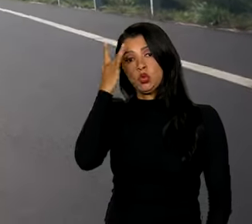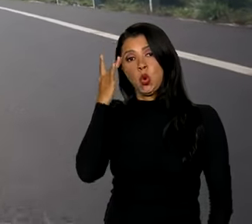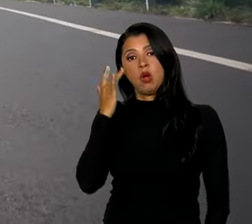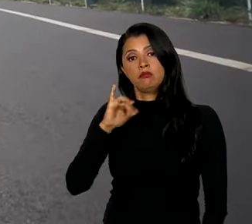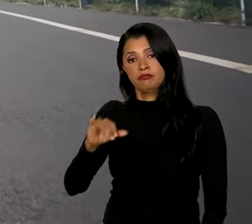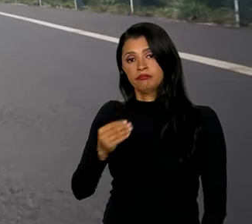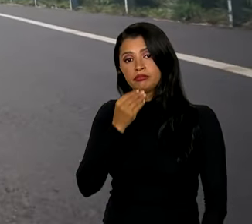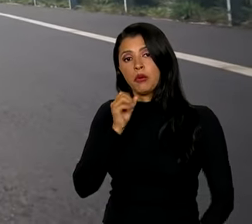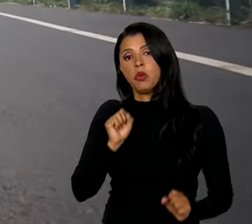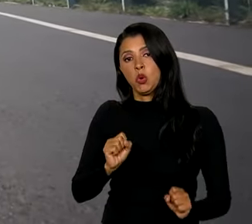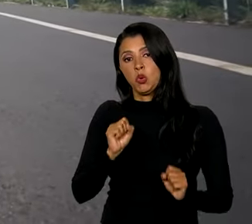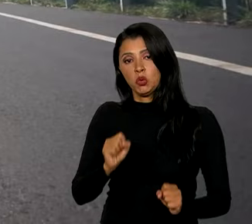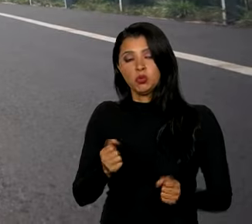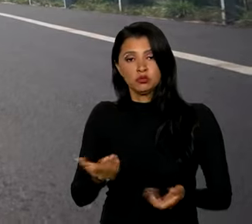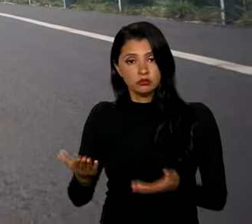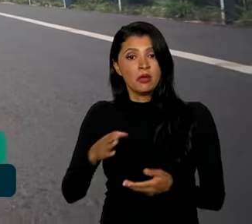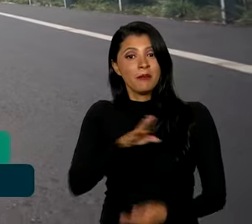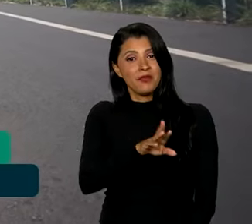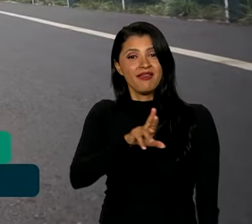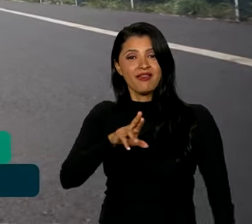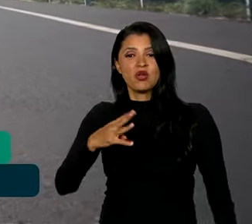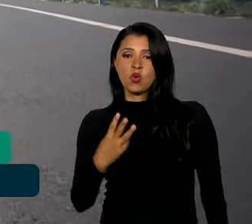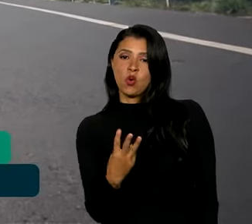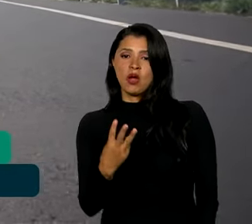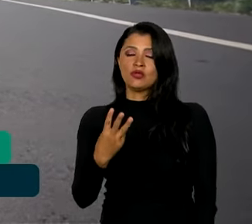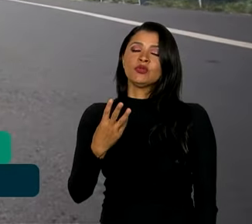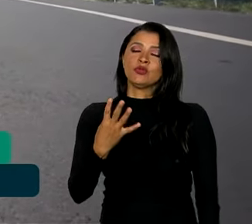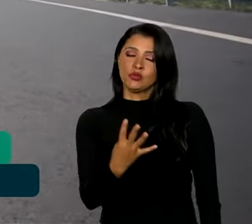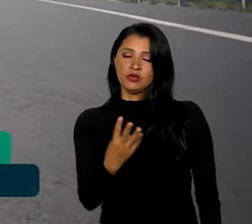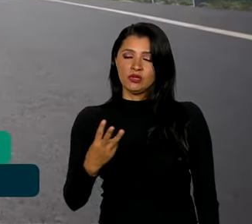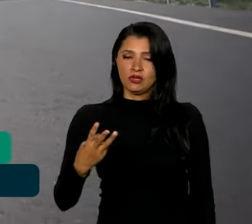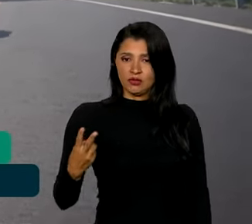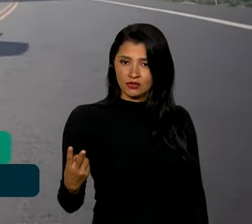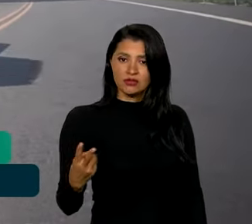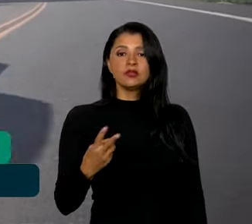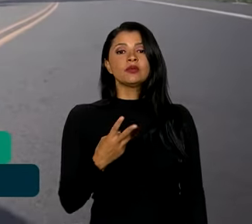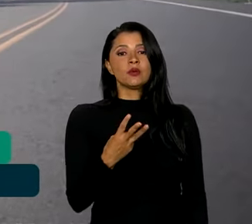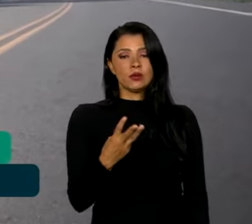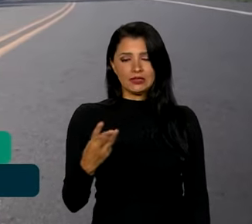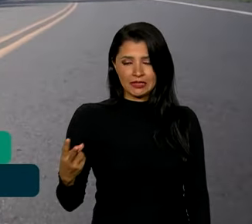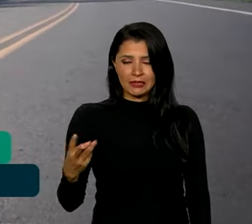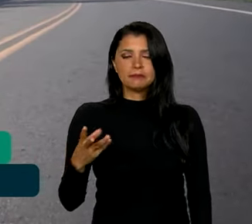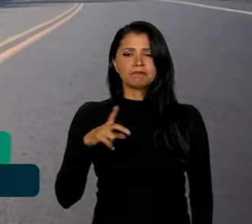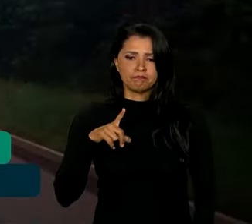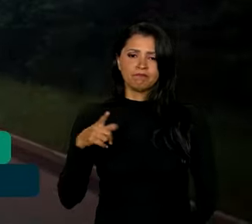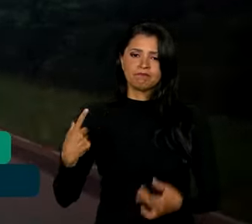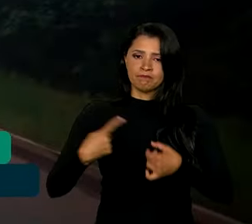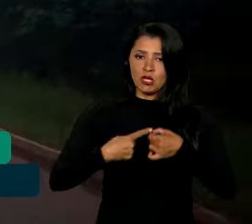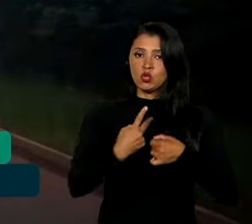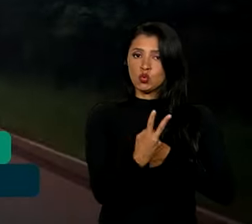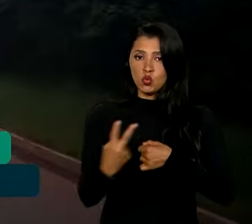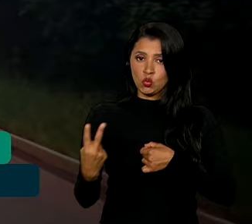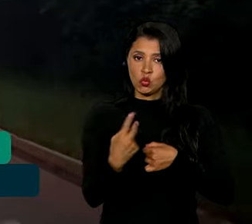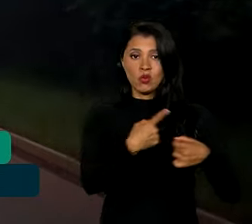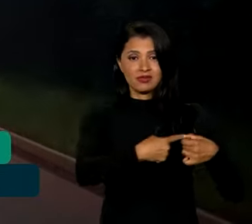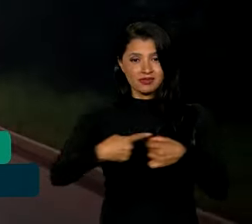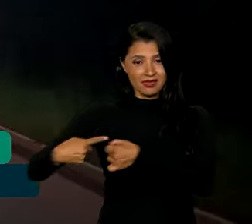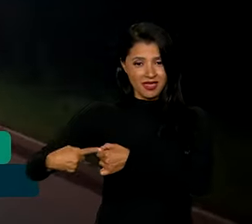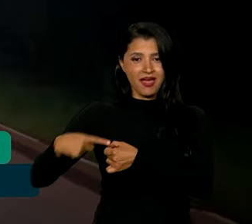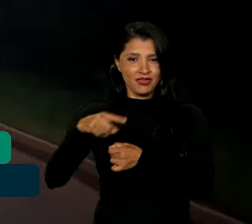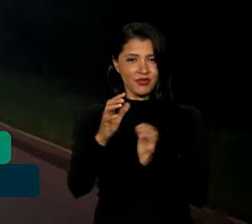A BR-423 liga as cidades de São Caetano e Garanhuns, no agreste